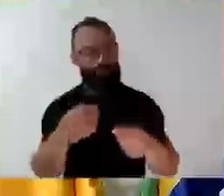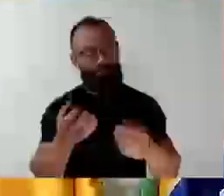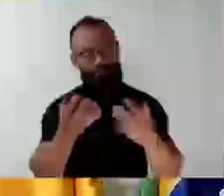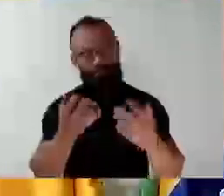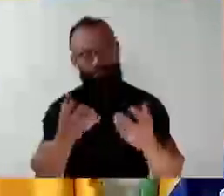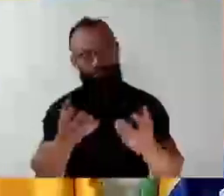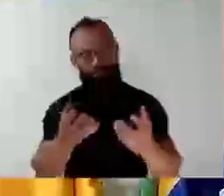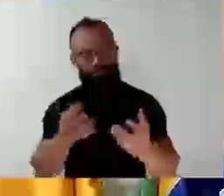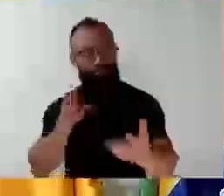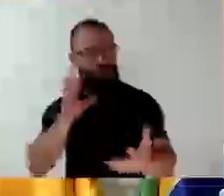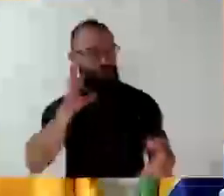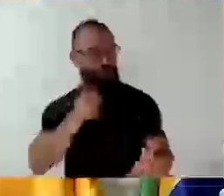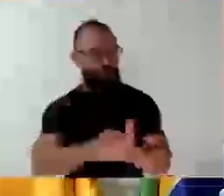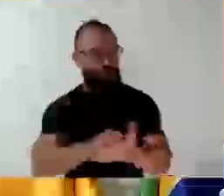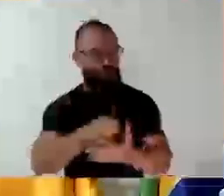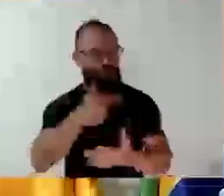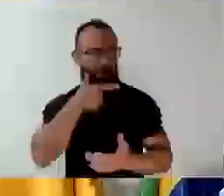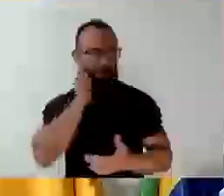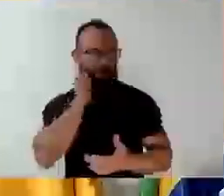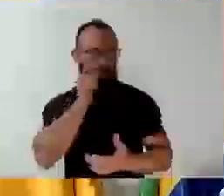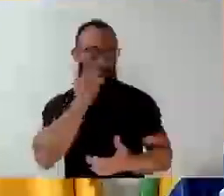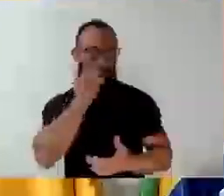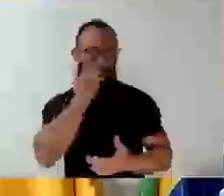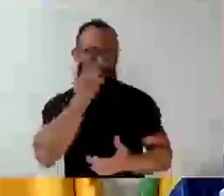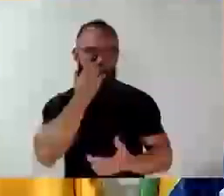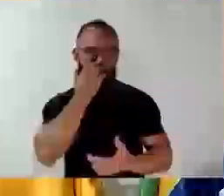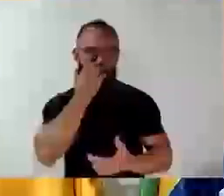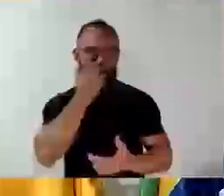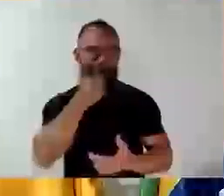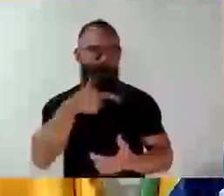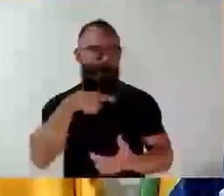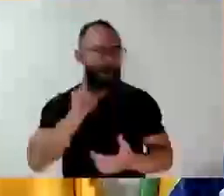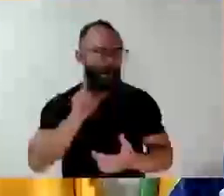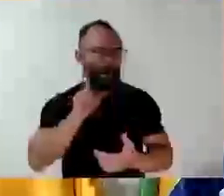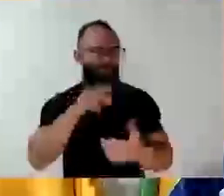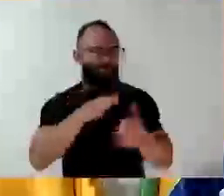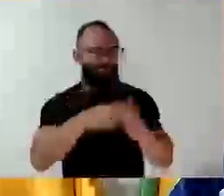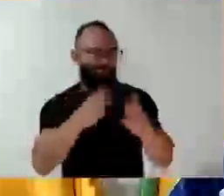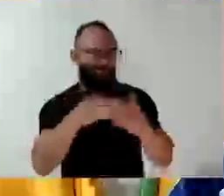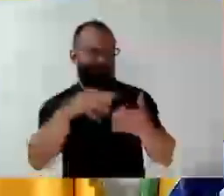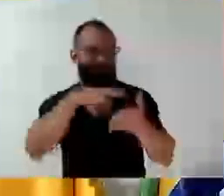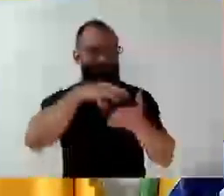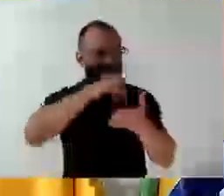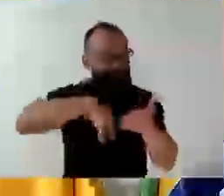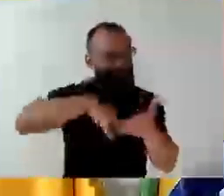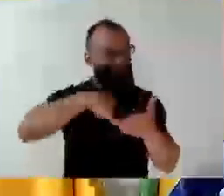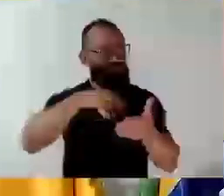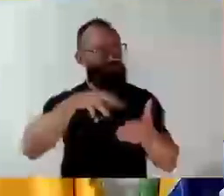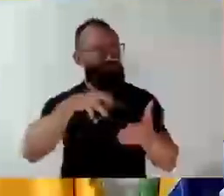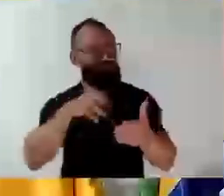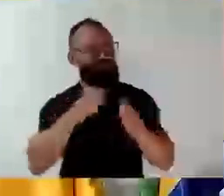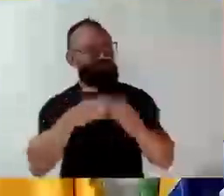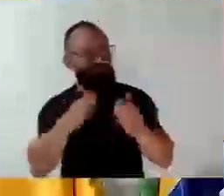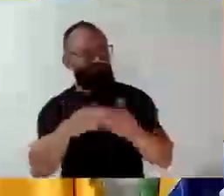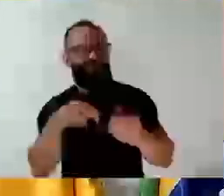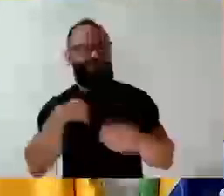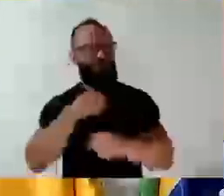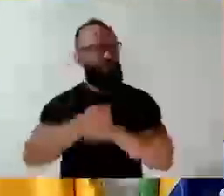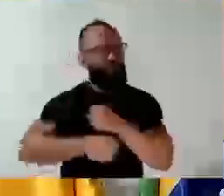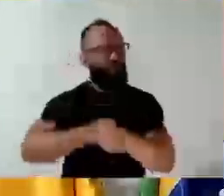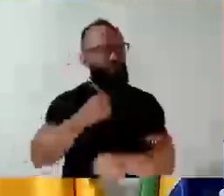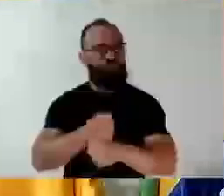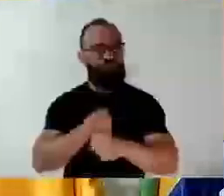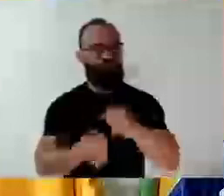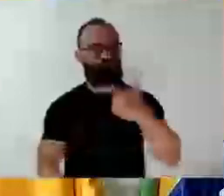registrado onde falei na fala do requerimento. Desde o ano de 2018, eu estou pedindo